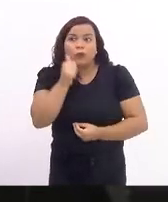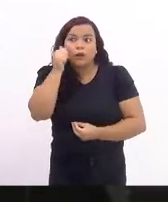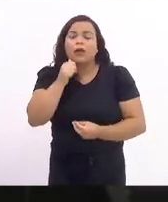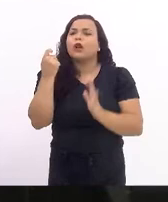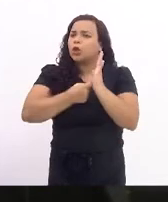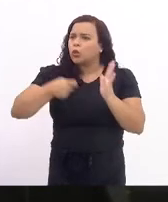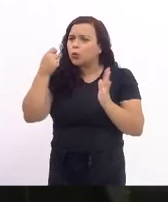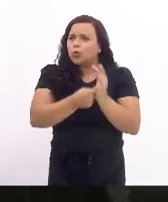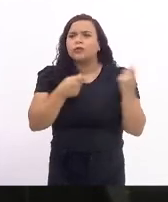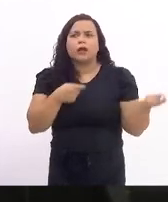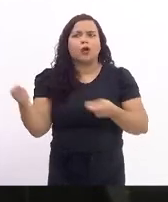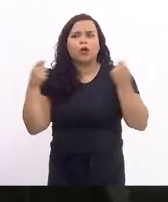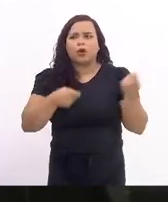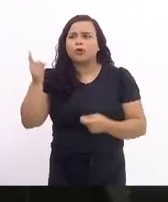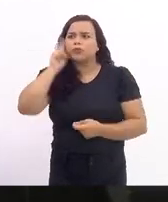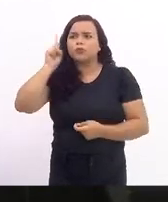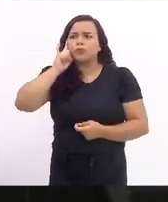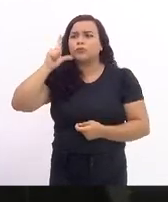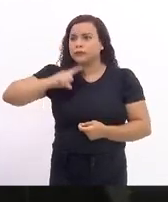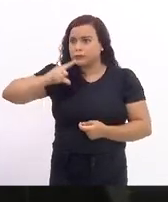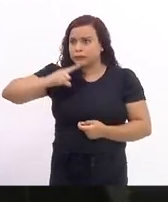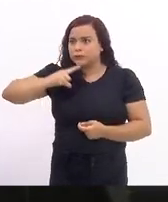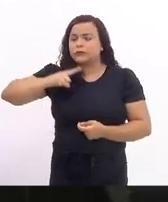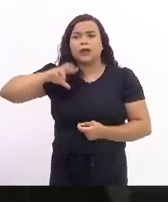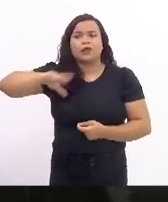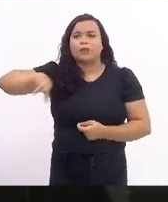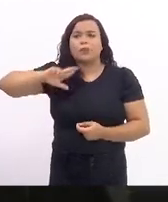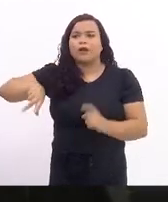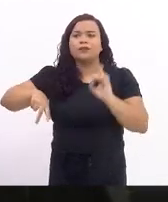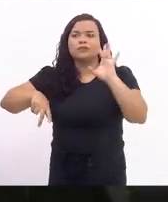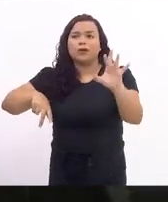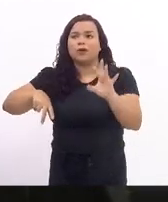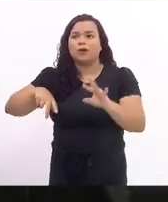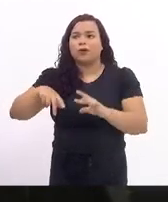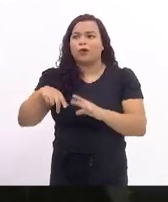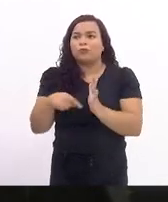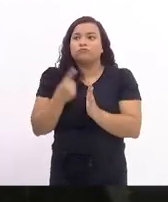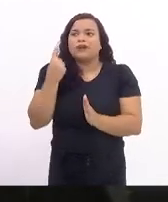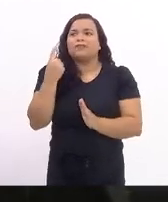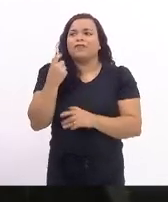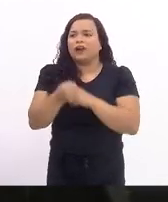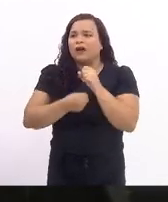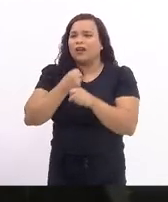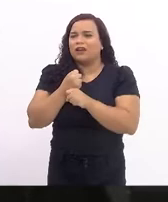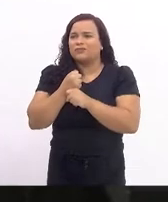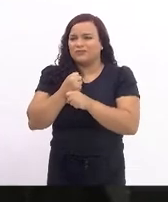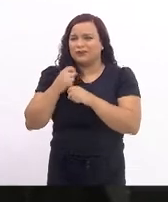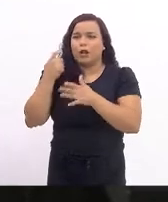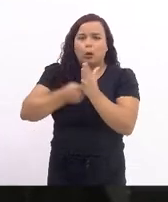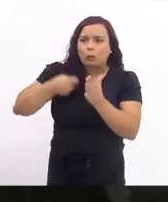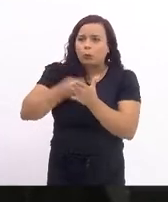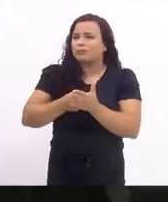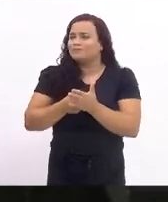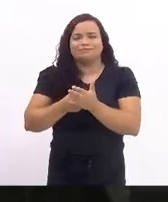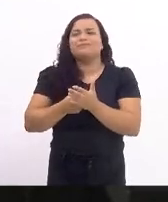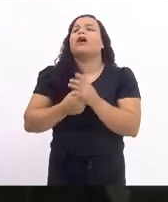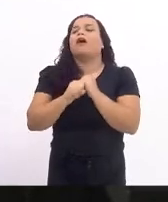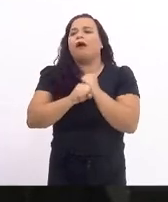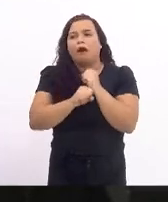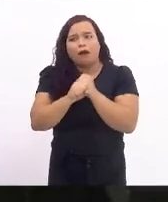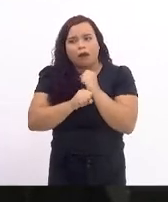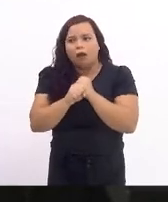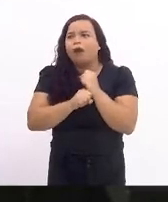cotidiano, e não apenas uma vez por ano. A gente vê nas diversas